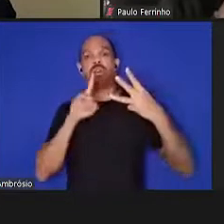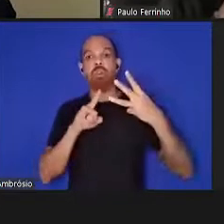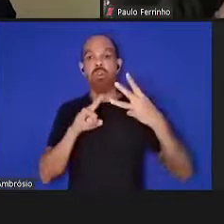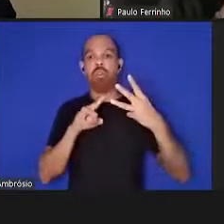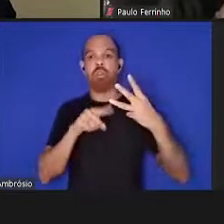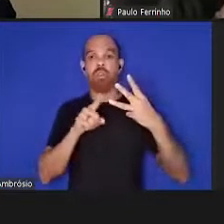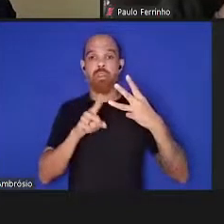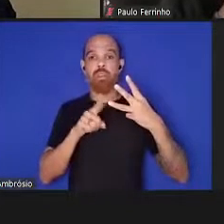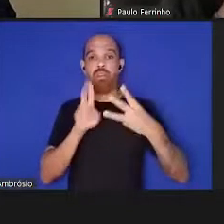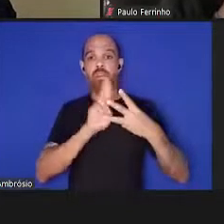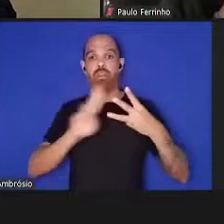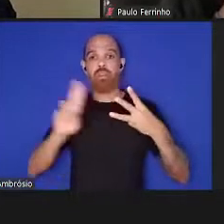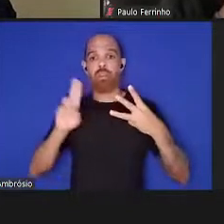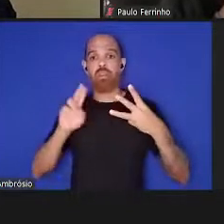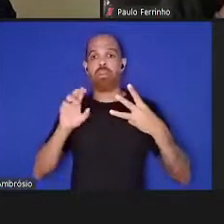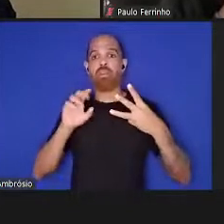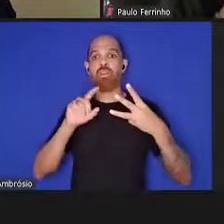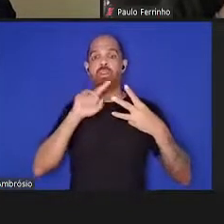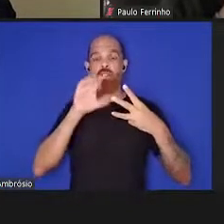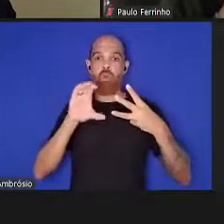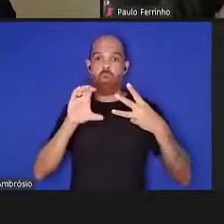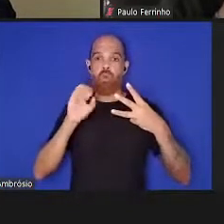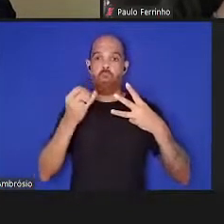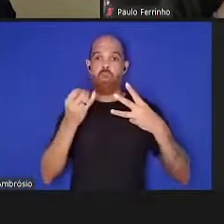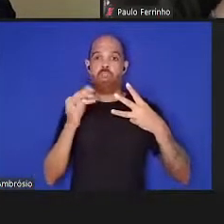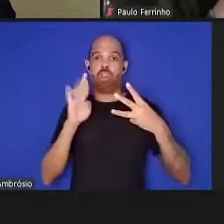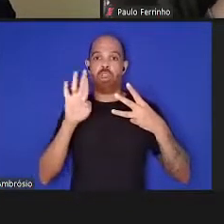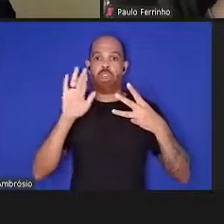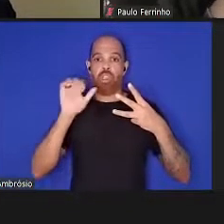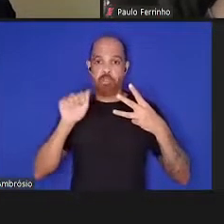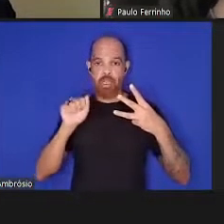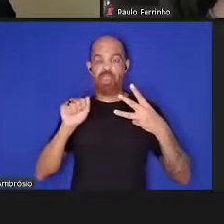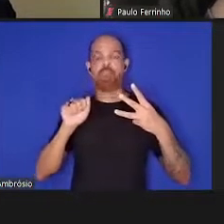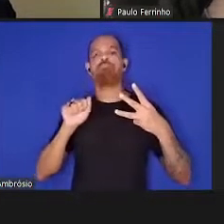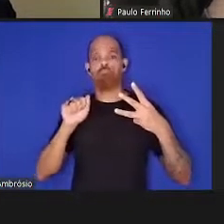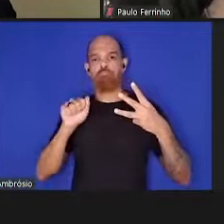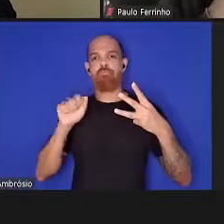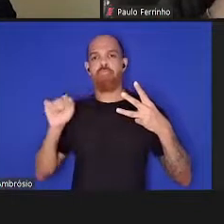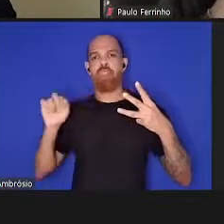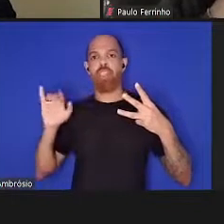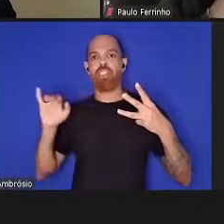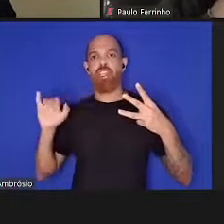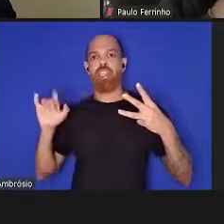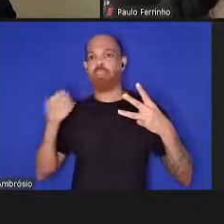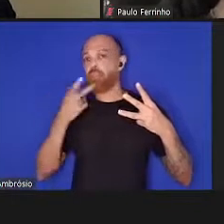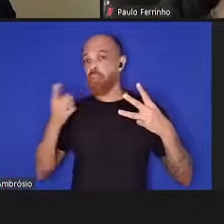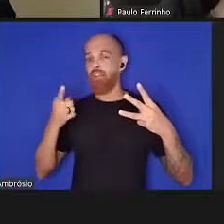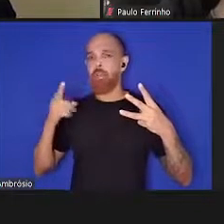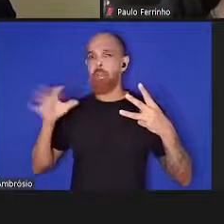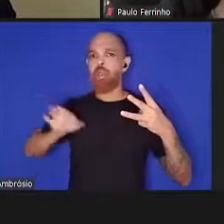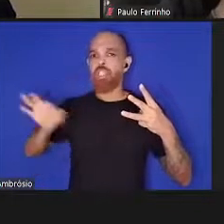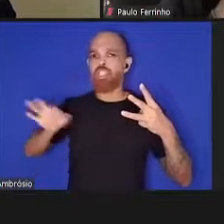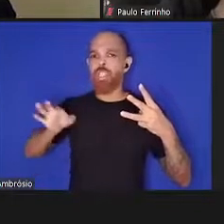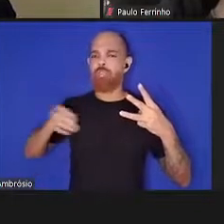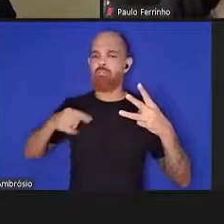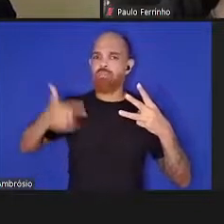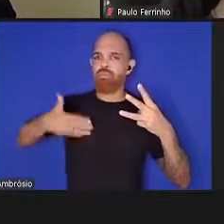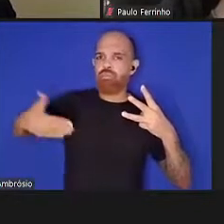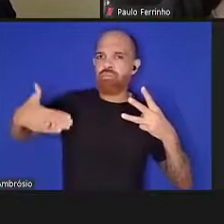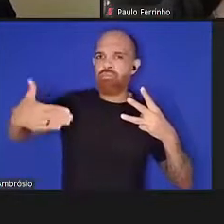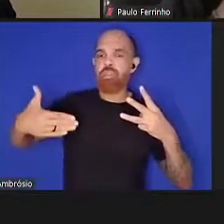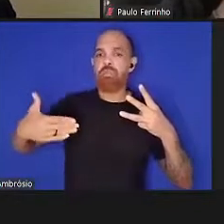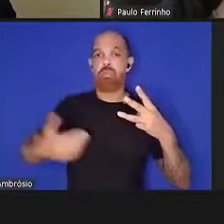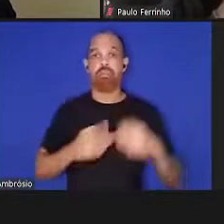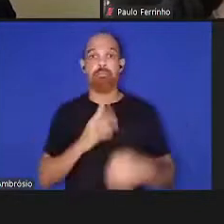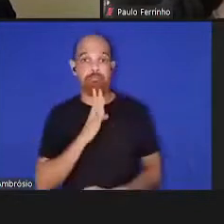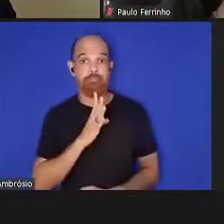Universidade de Coimbra, que, como arriscado nos falou, tem um grande projeto há muito tempo em desenvolvimento. Eu queria lembrar